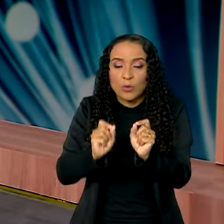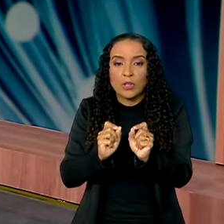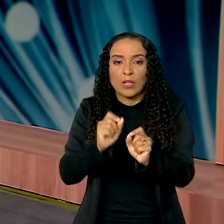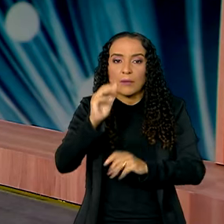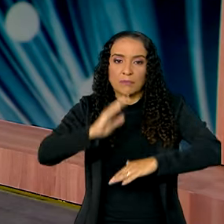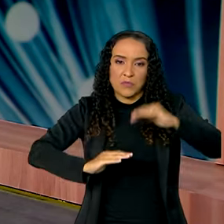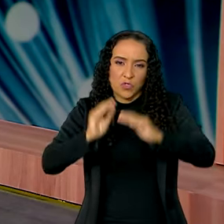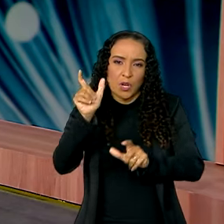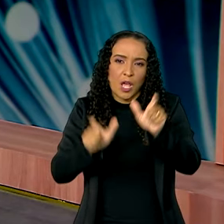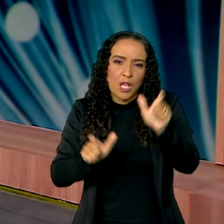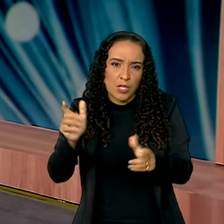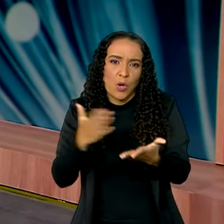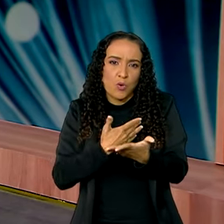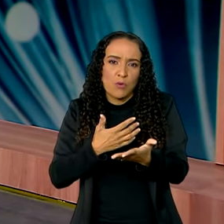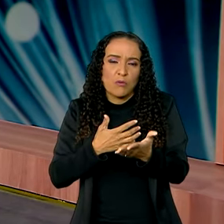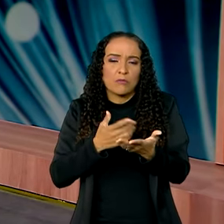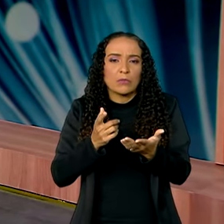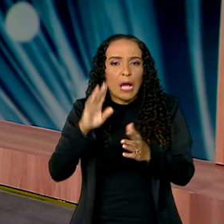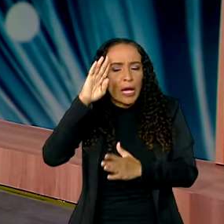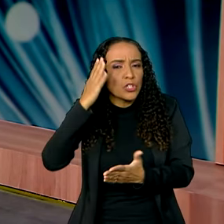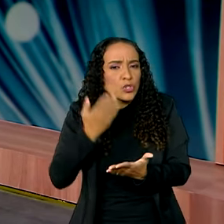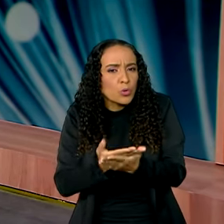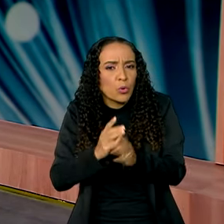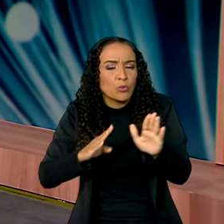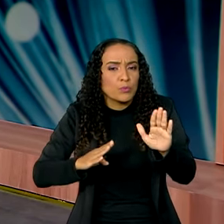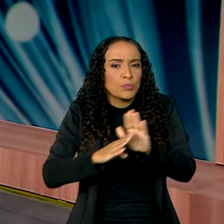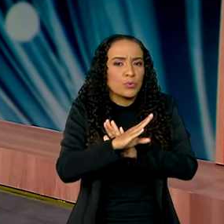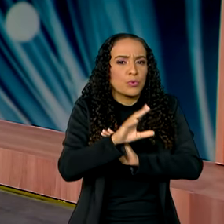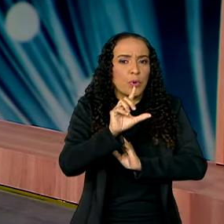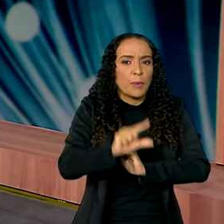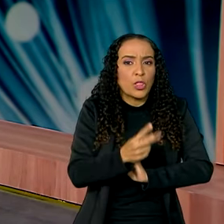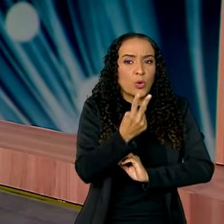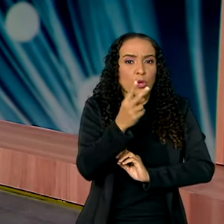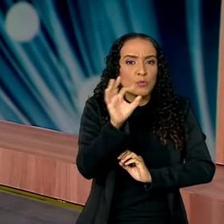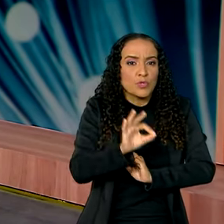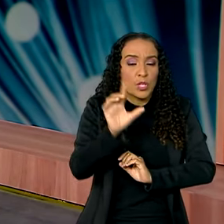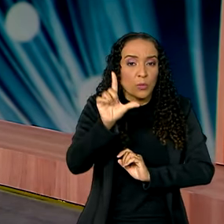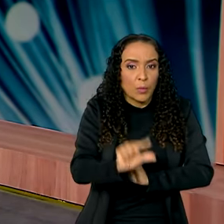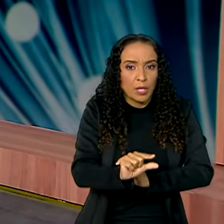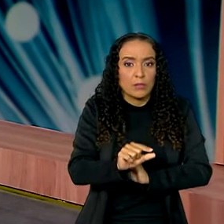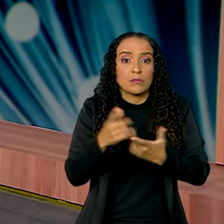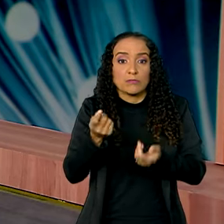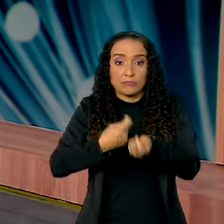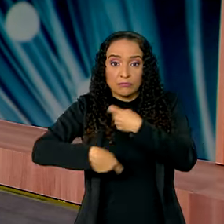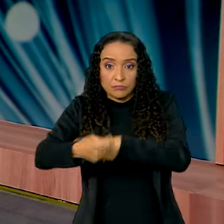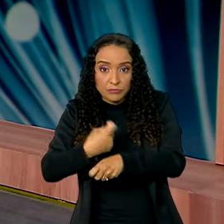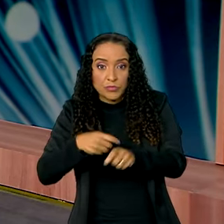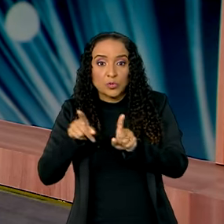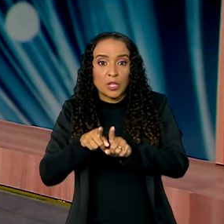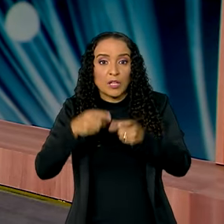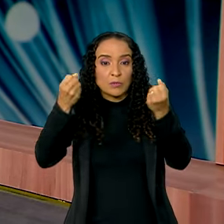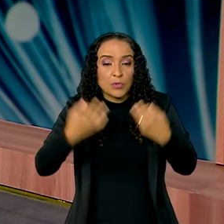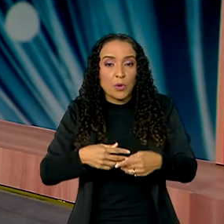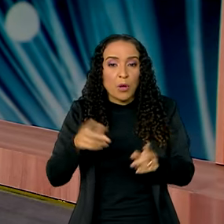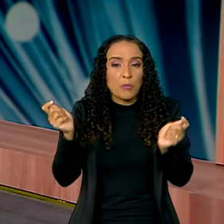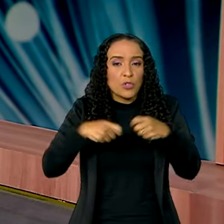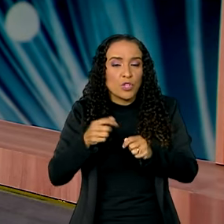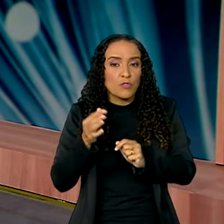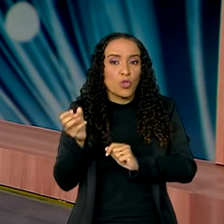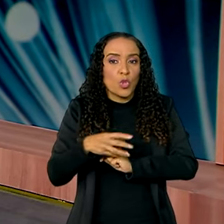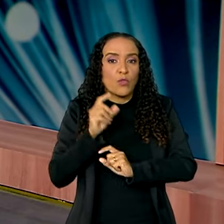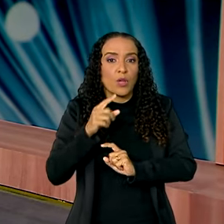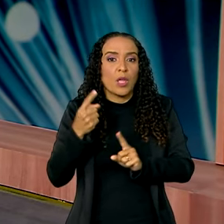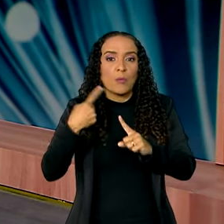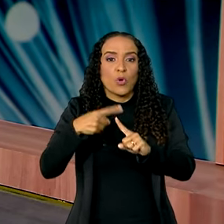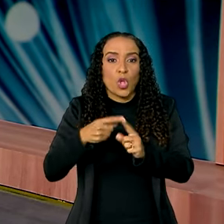alguns analistas aí apostando em uma alta abaixo de 2%. Segundo a Fazenda, a nova previsão se deve ao